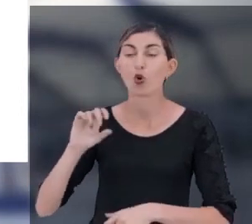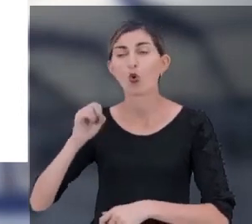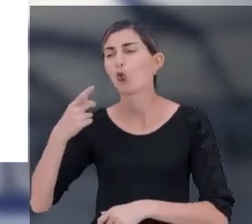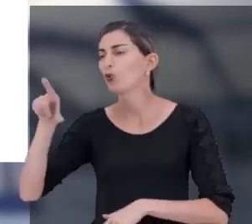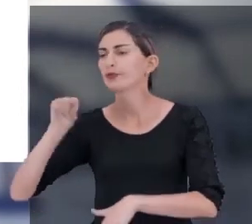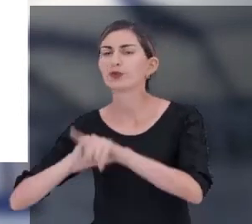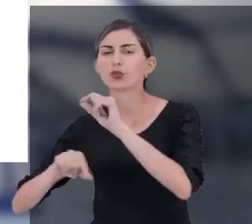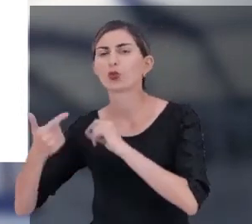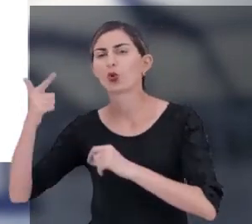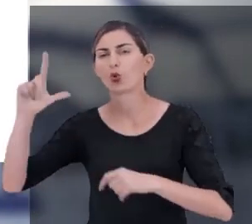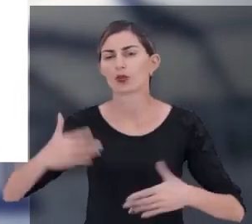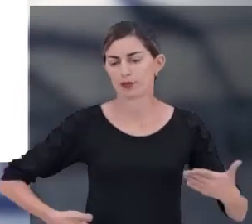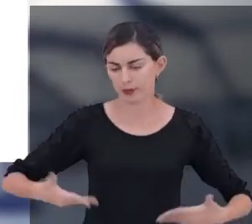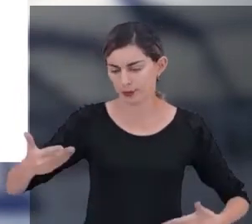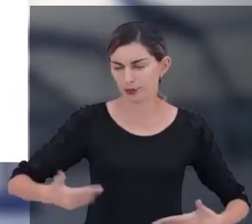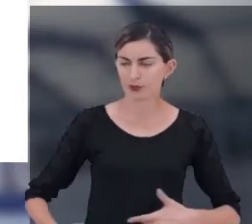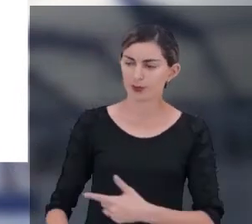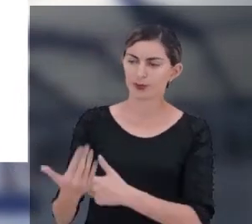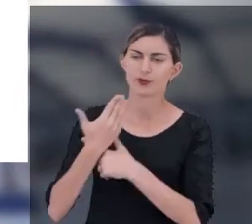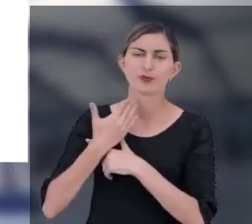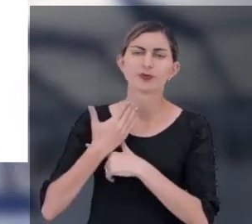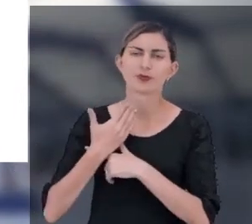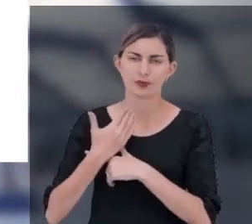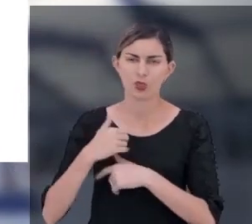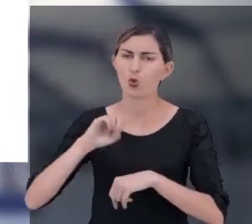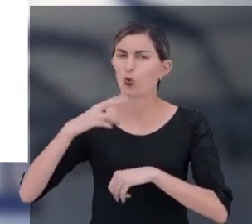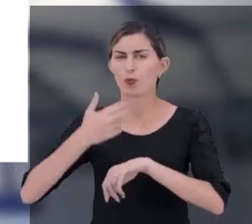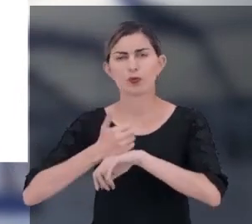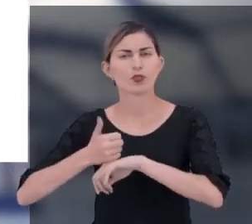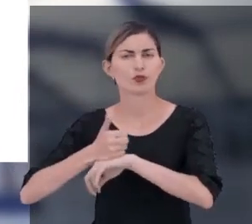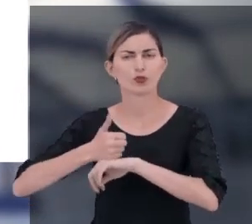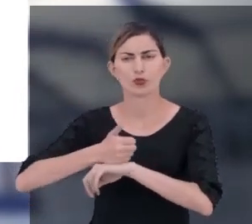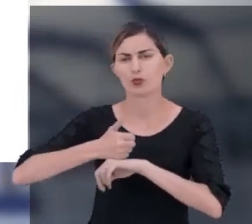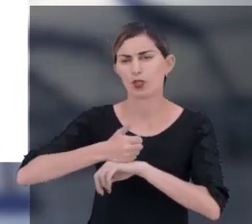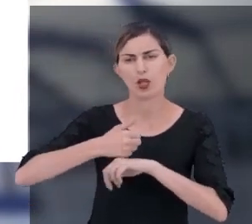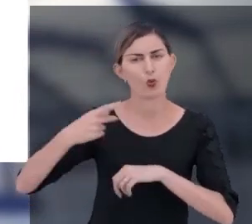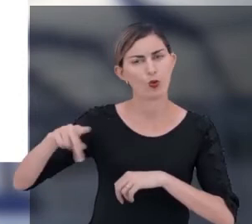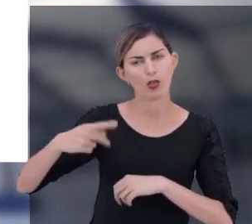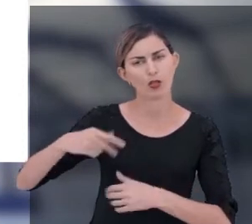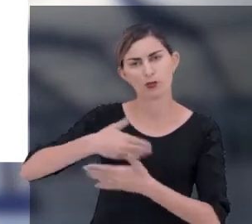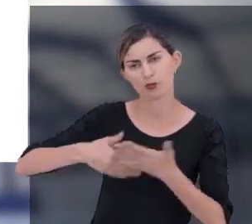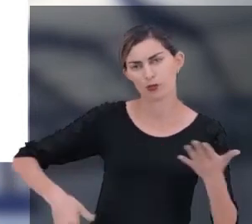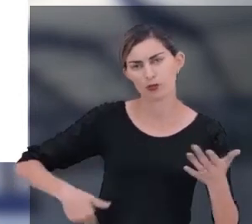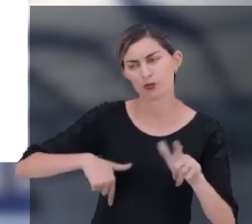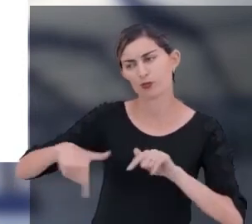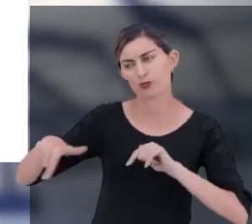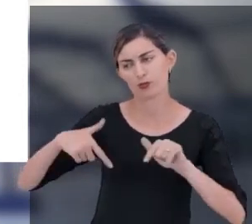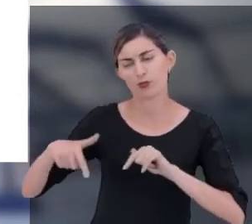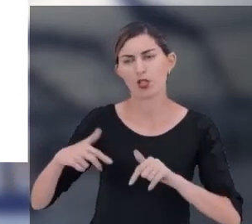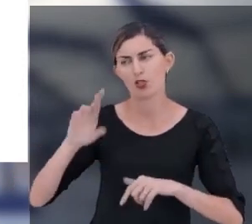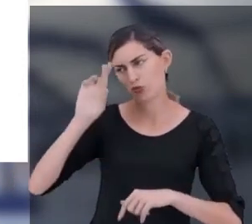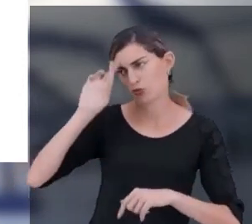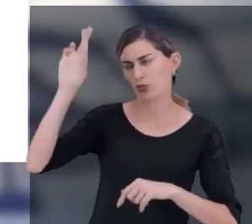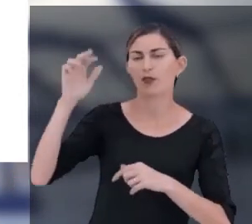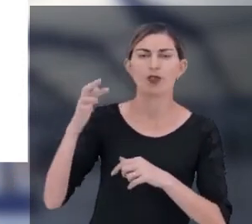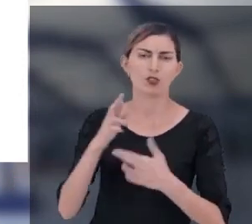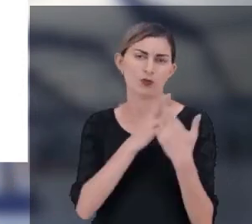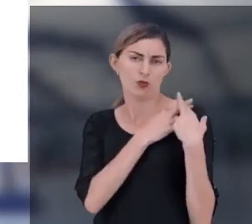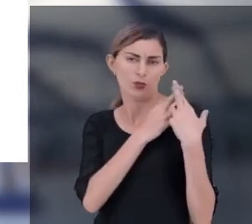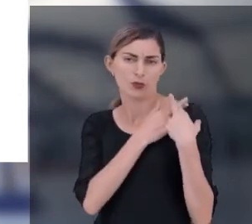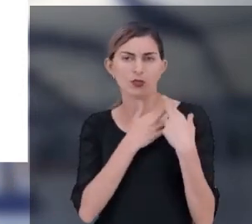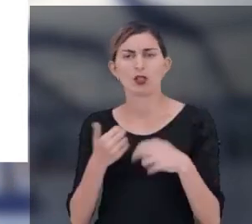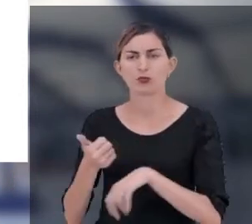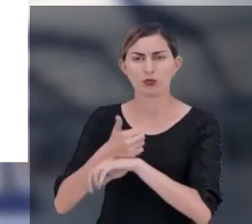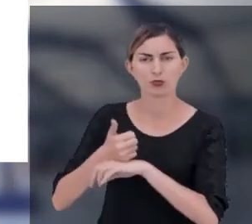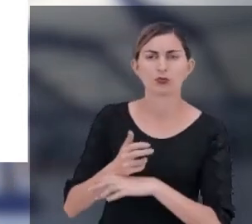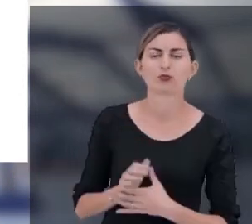poderá designar um trabalhador ou até mesmo um profissional por ele contratado irá assumir esta